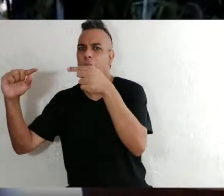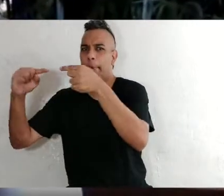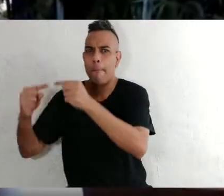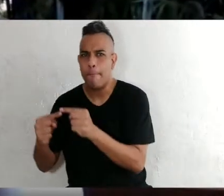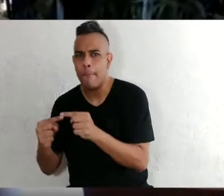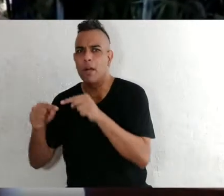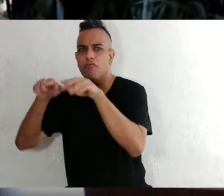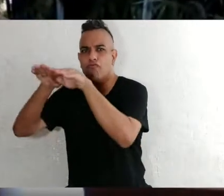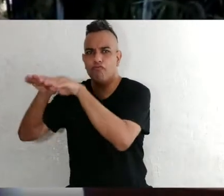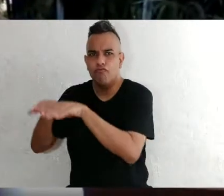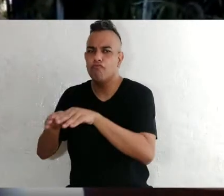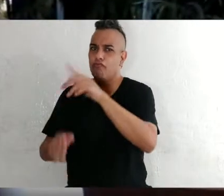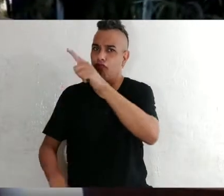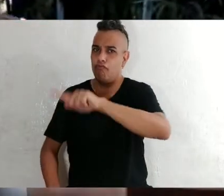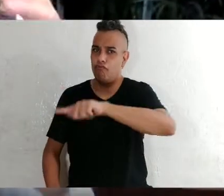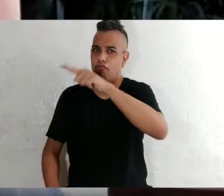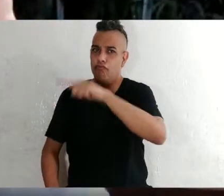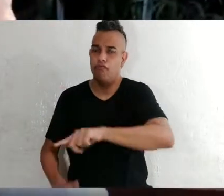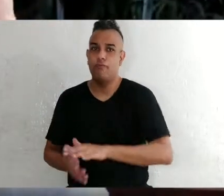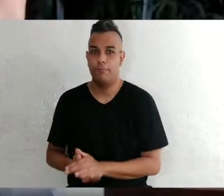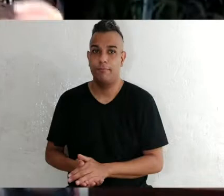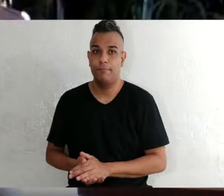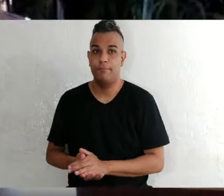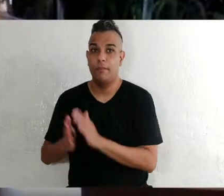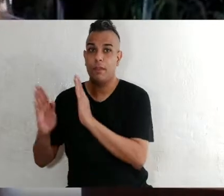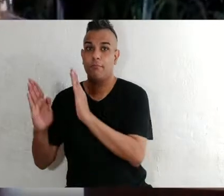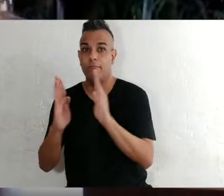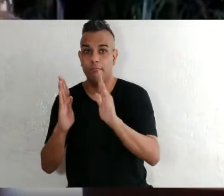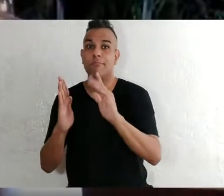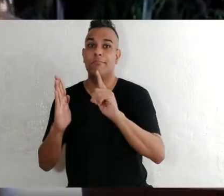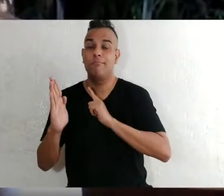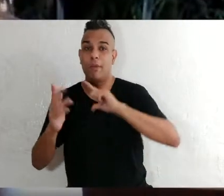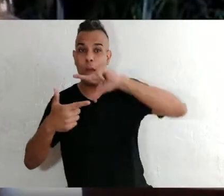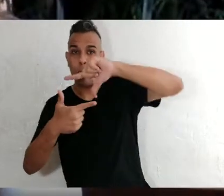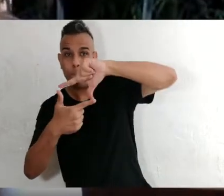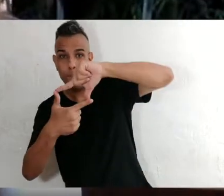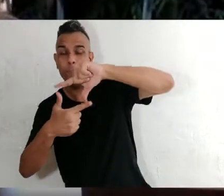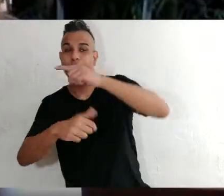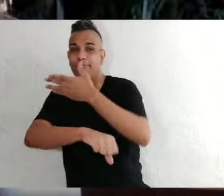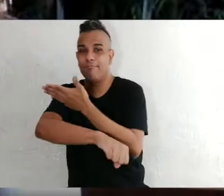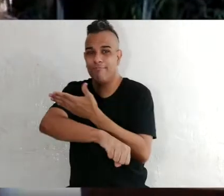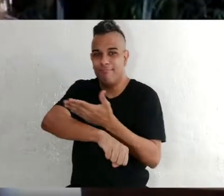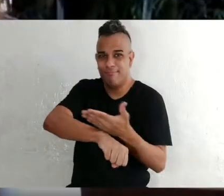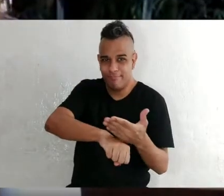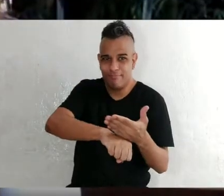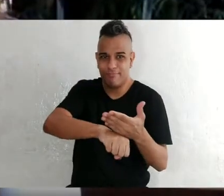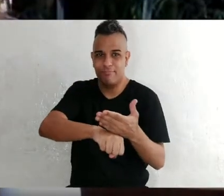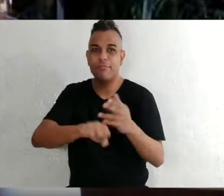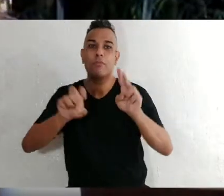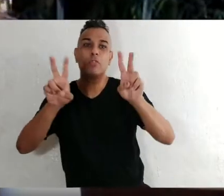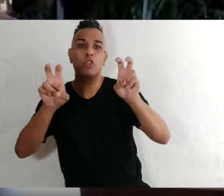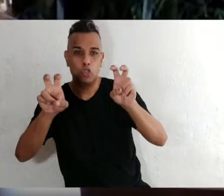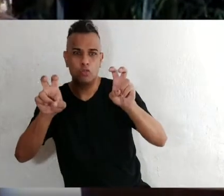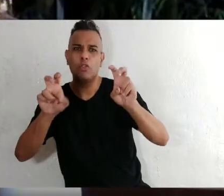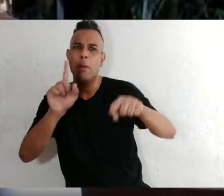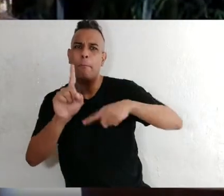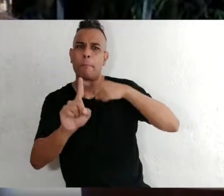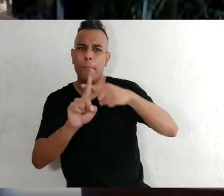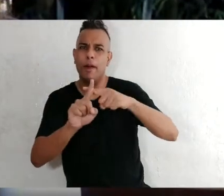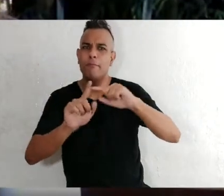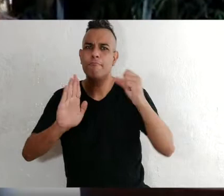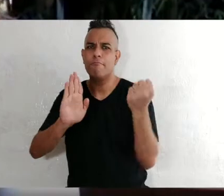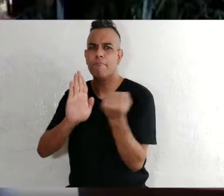organizadas em um padrão repetitivo. À esquerda central, um retângulo branco com título em verde e o nome da organizadora.